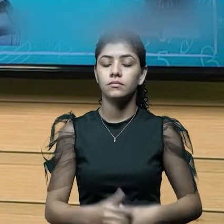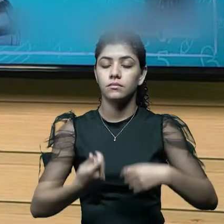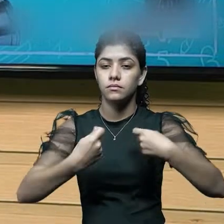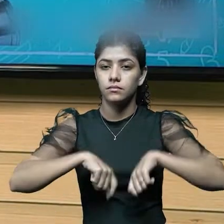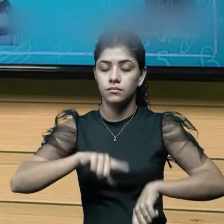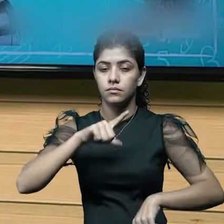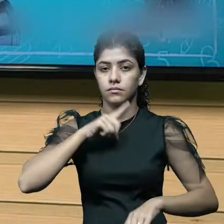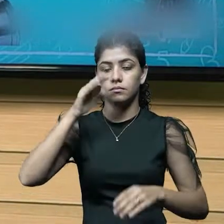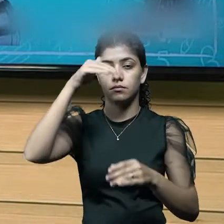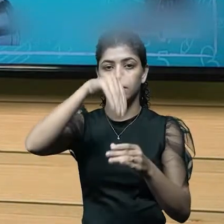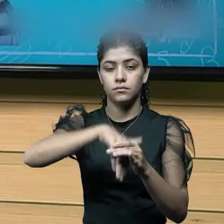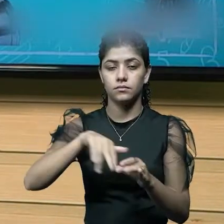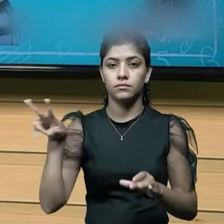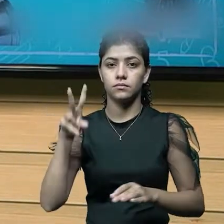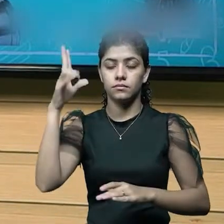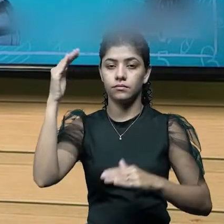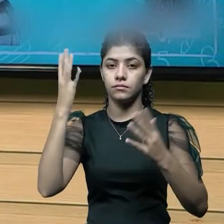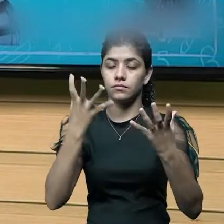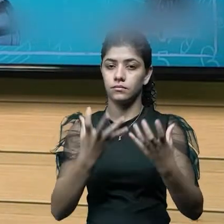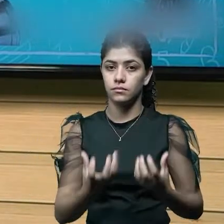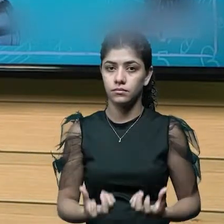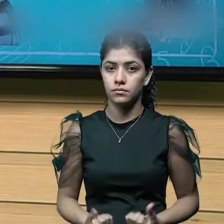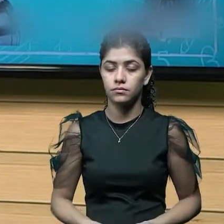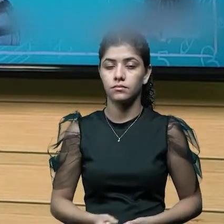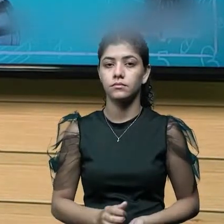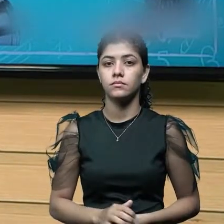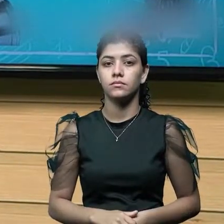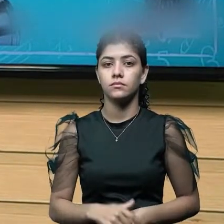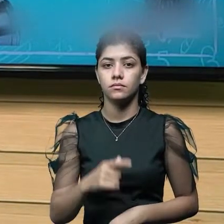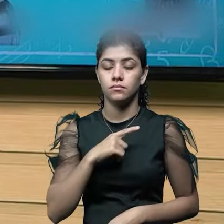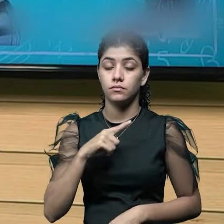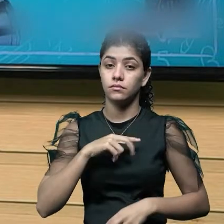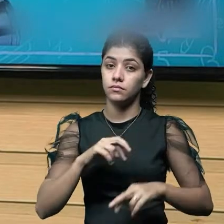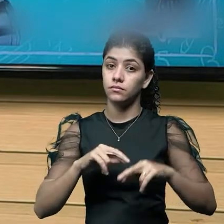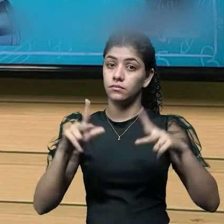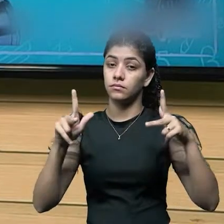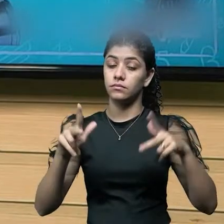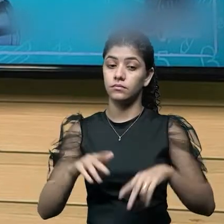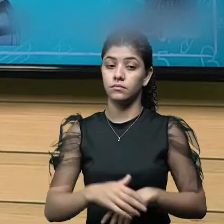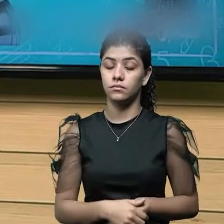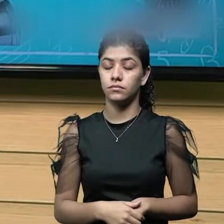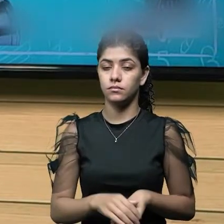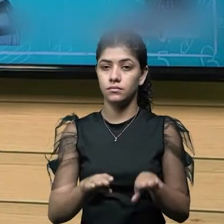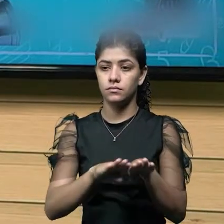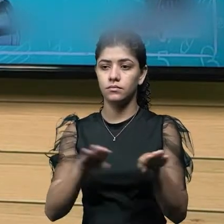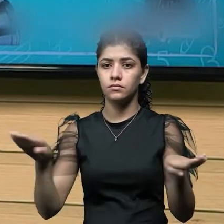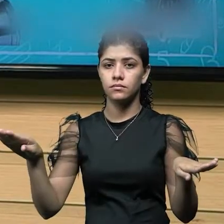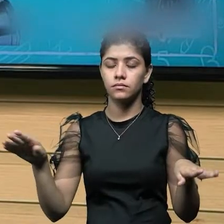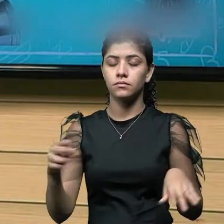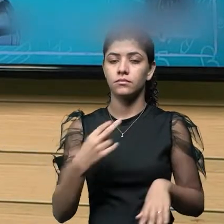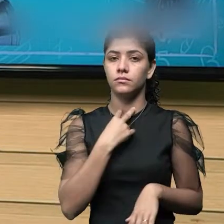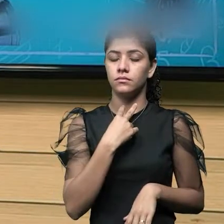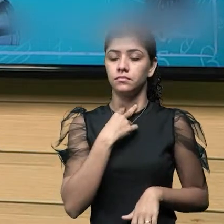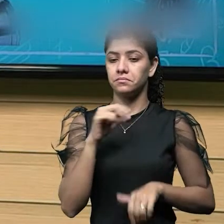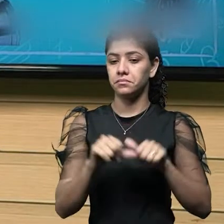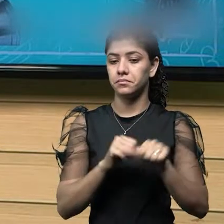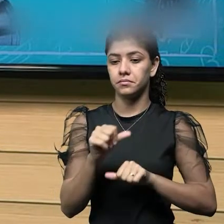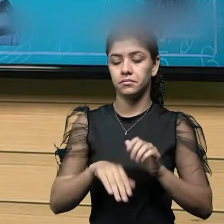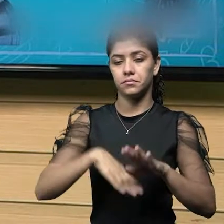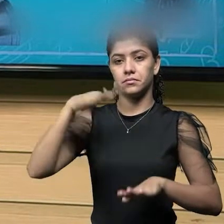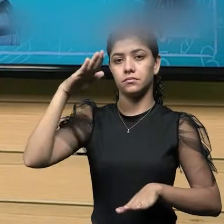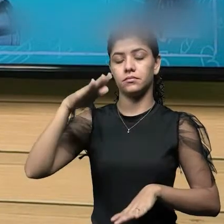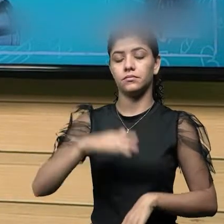que estar dentro do valor aceitável se houver alguma diferença na superfície, não pode variar muito.